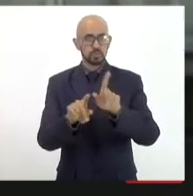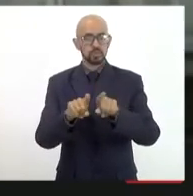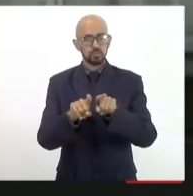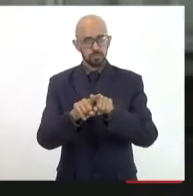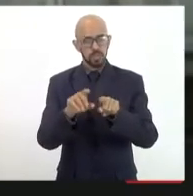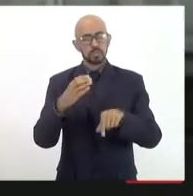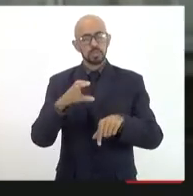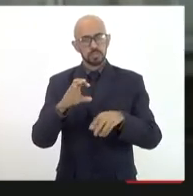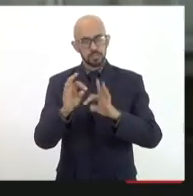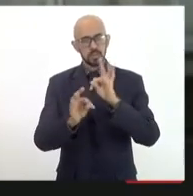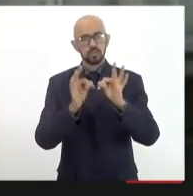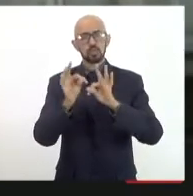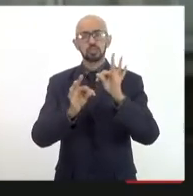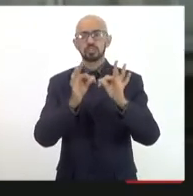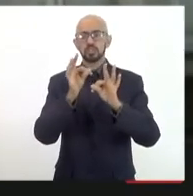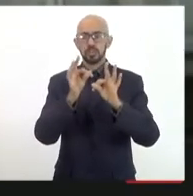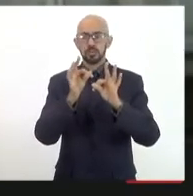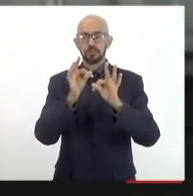tecnologia